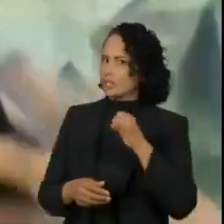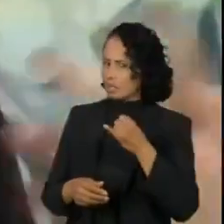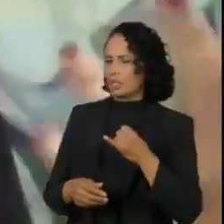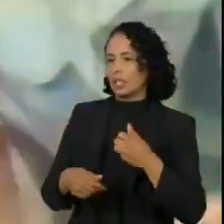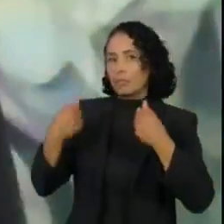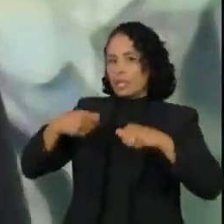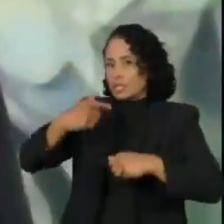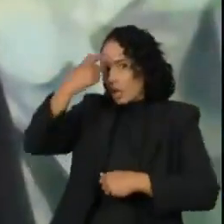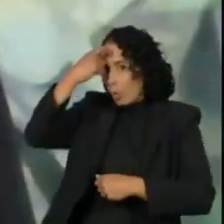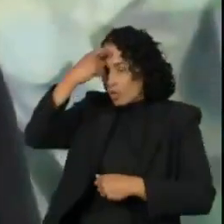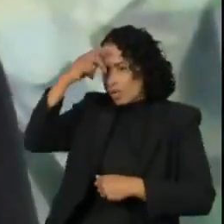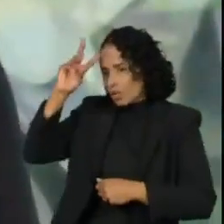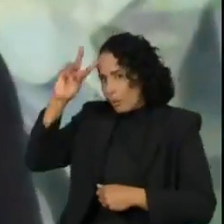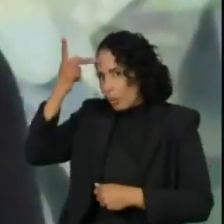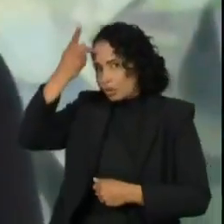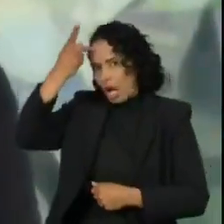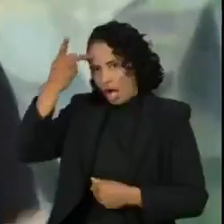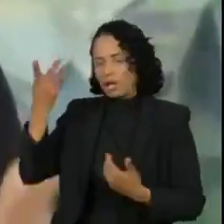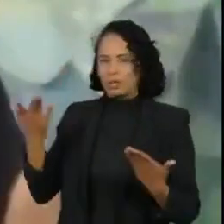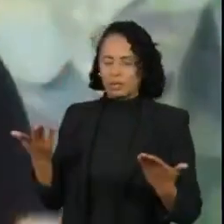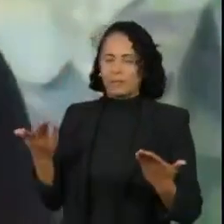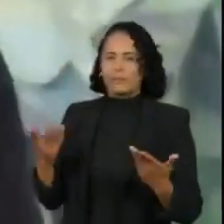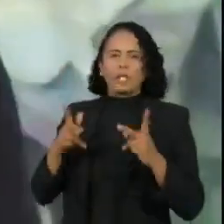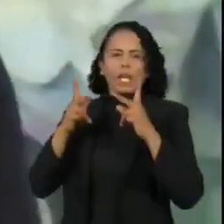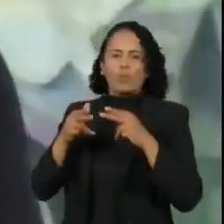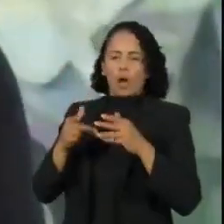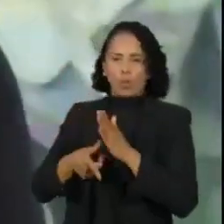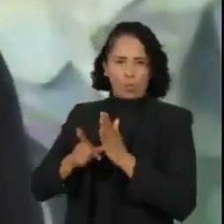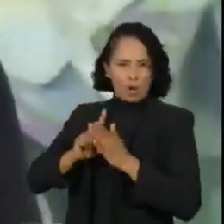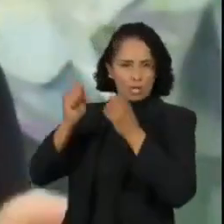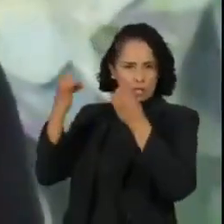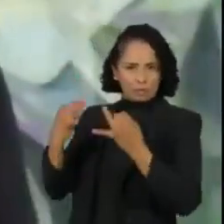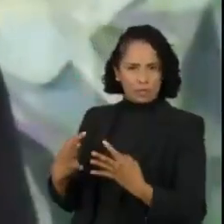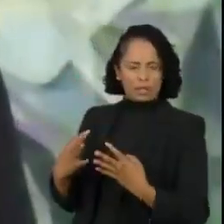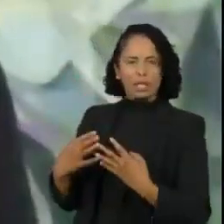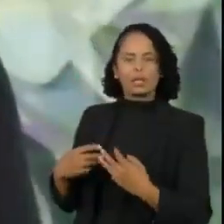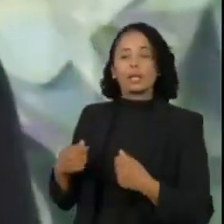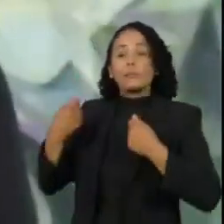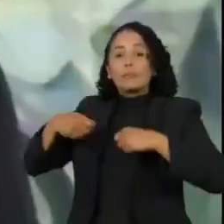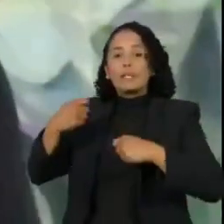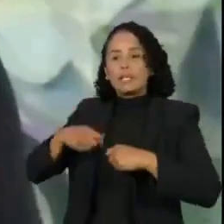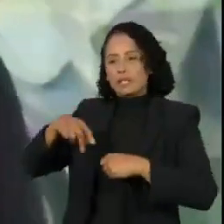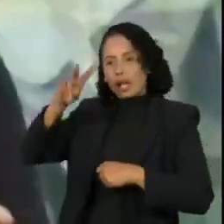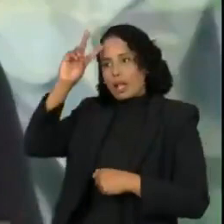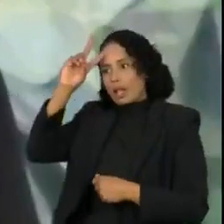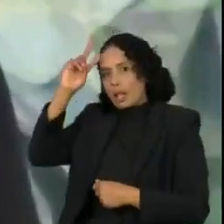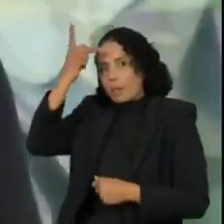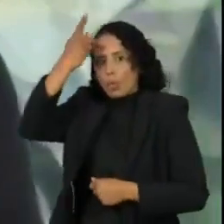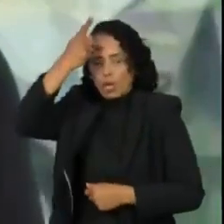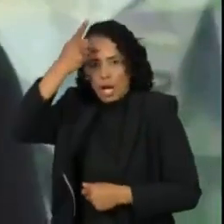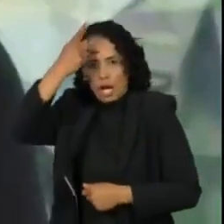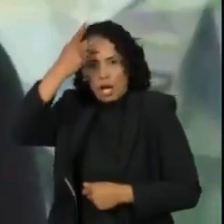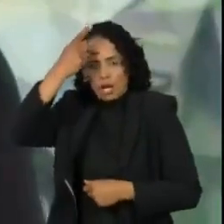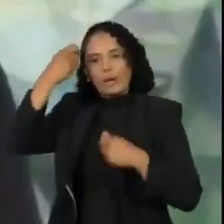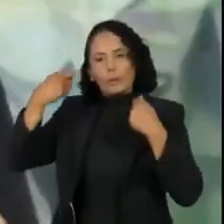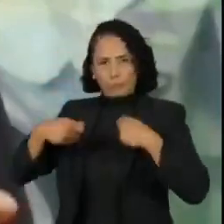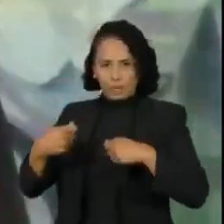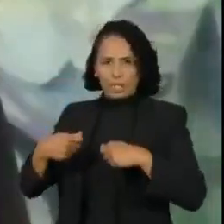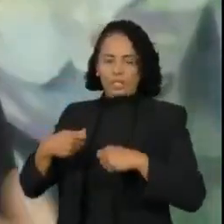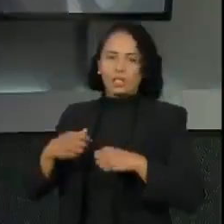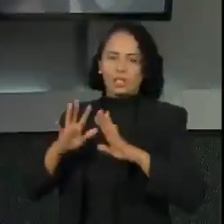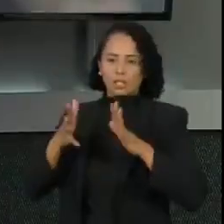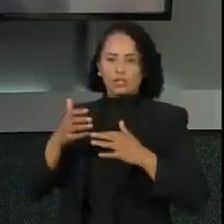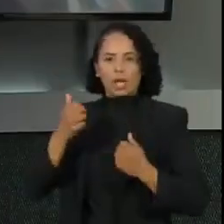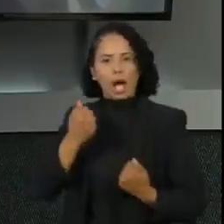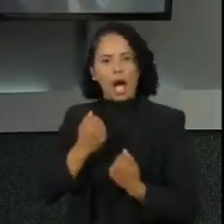Então, todo esse bojo, porque, assim, como eu falei, se a gente não mudar a forma de agir e pensar, a gente não sai desse buraco. Então,